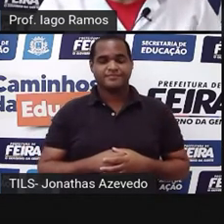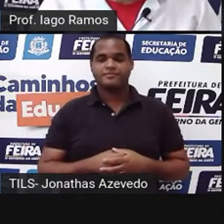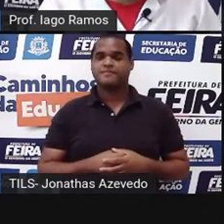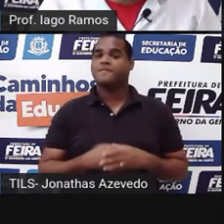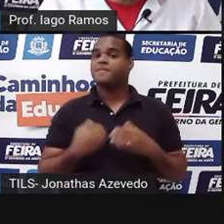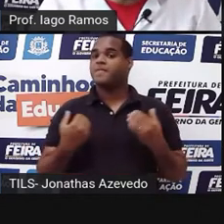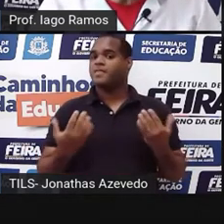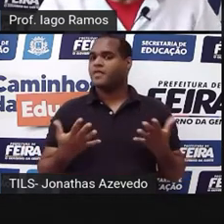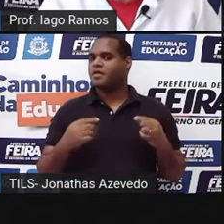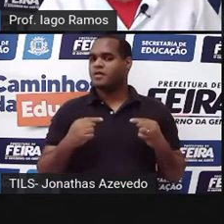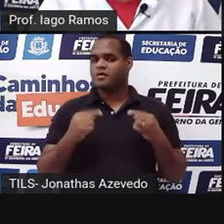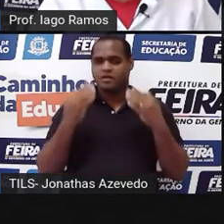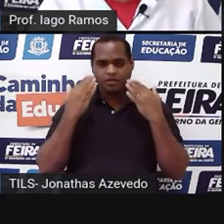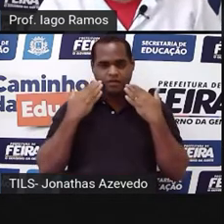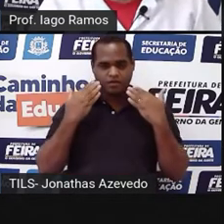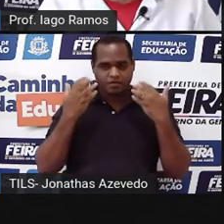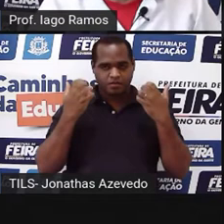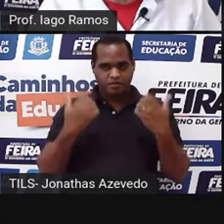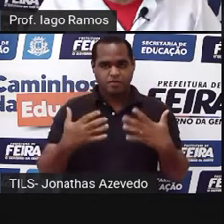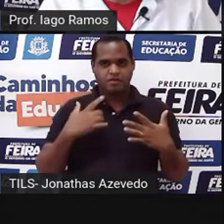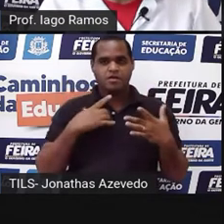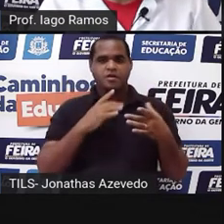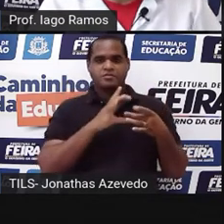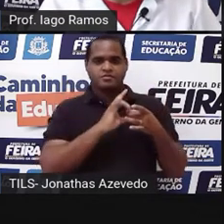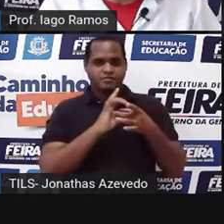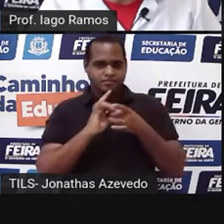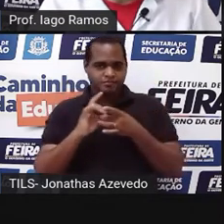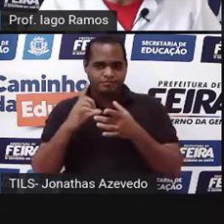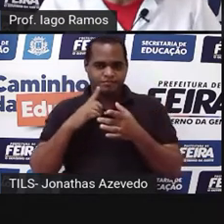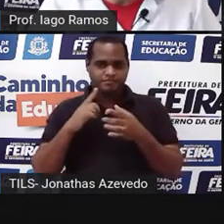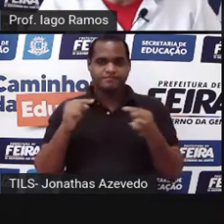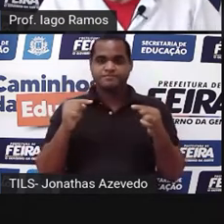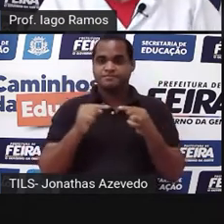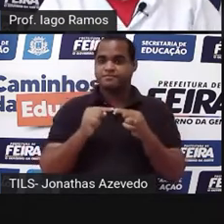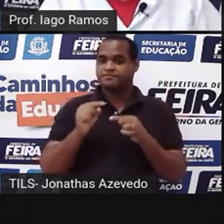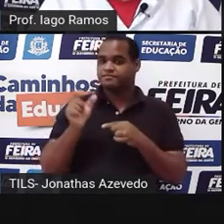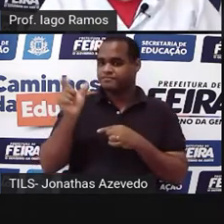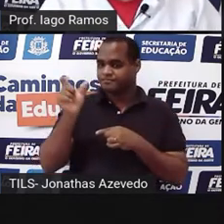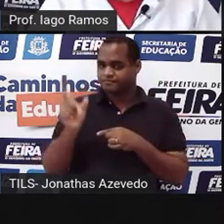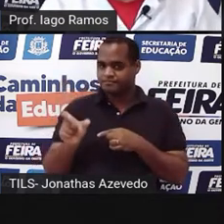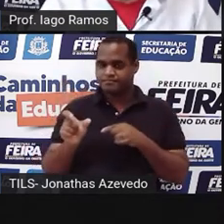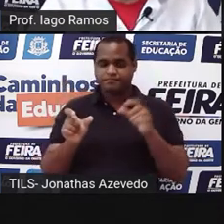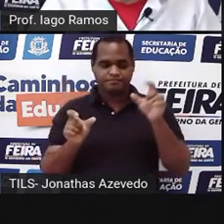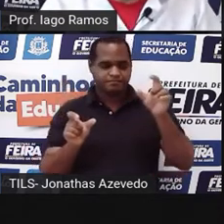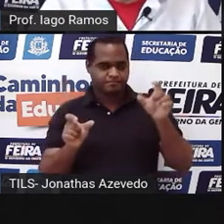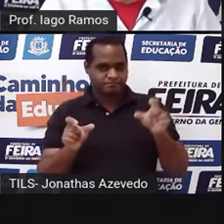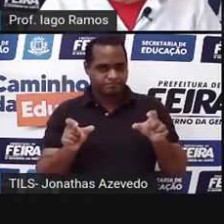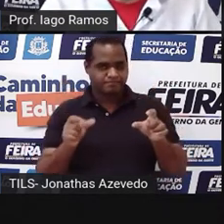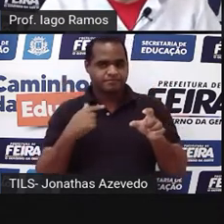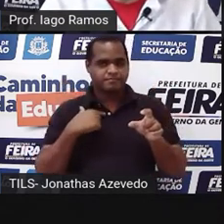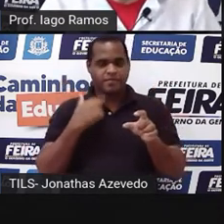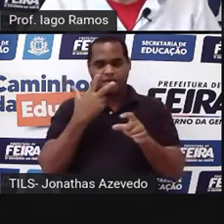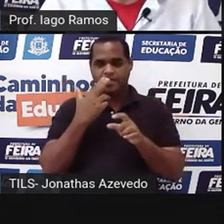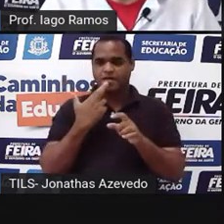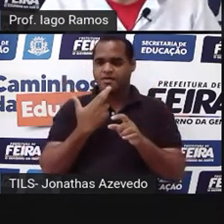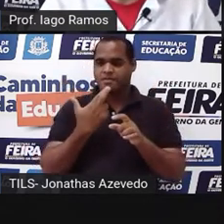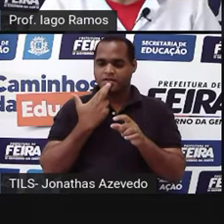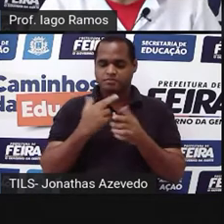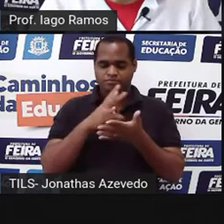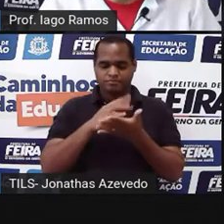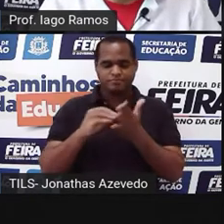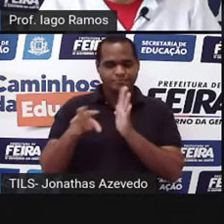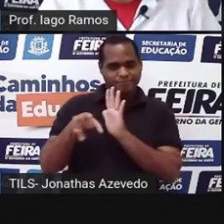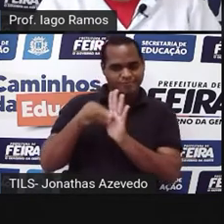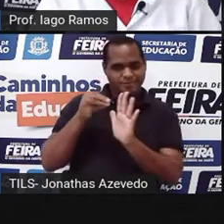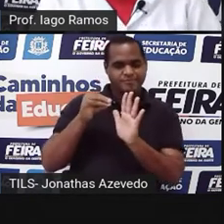Que apresenta uma relação de conformidade entre o modelo e o resultado imitado.